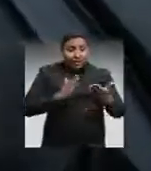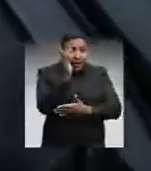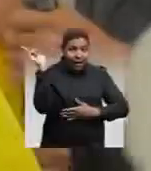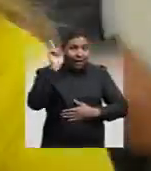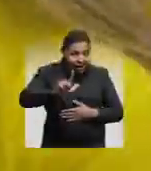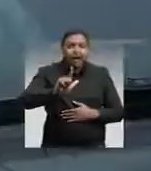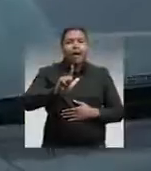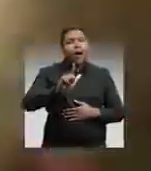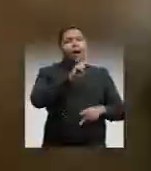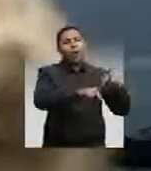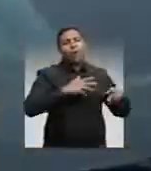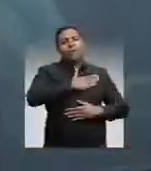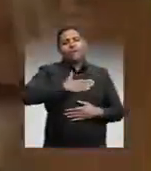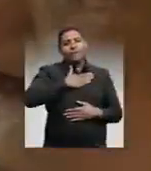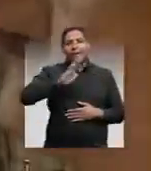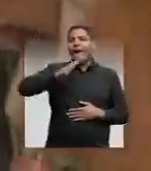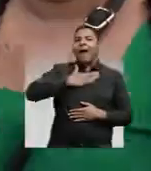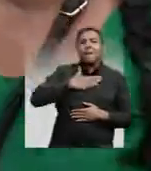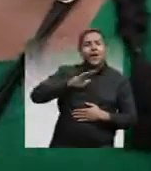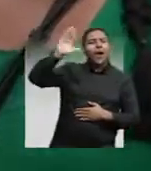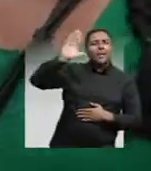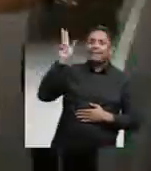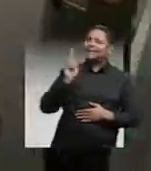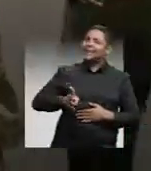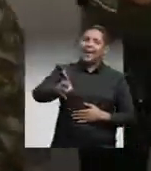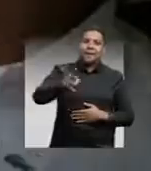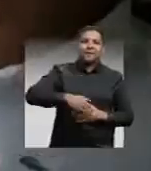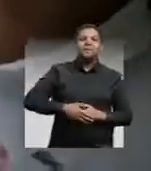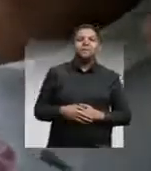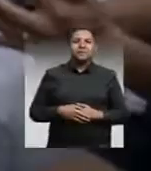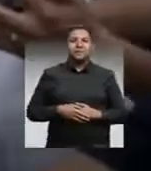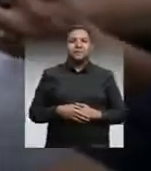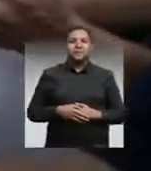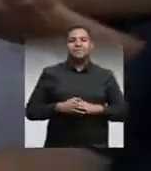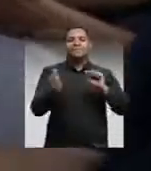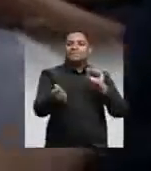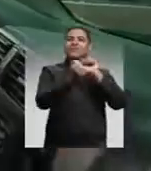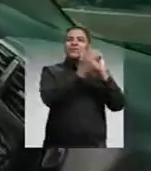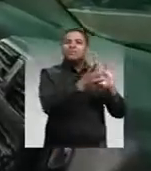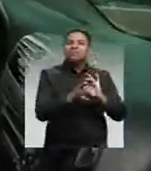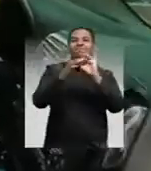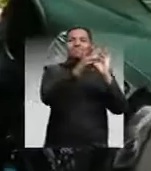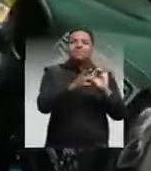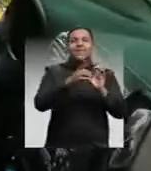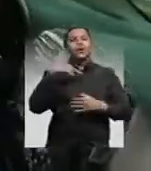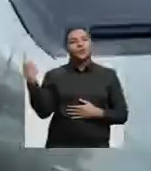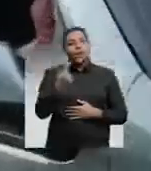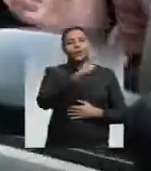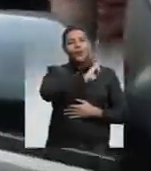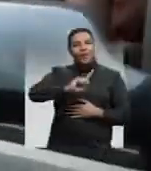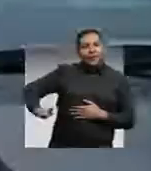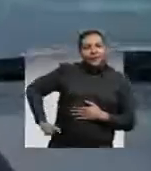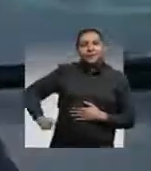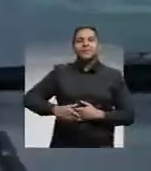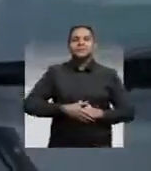satisfeito. Meu candidato sempre. o seu metrô, o governador é o metrô. Tamo junto. O nosso governador, o